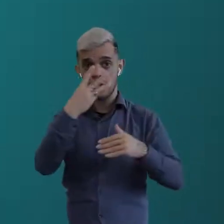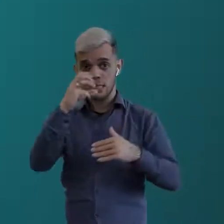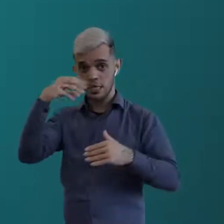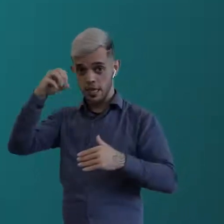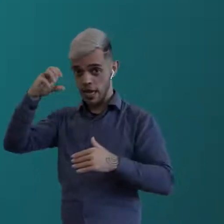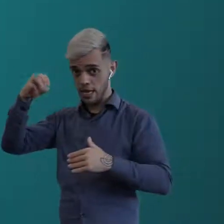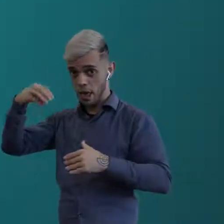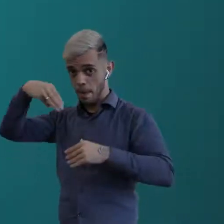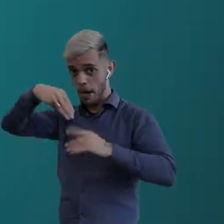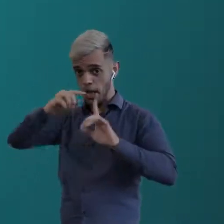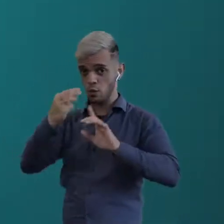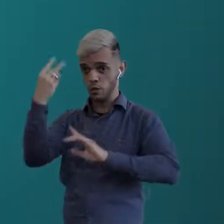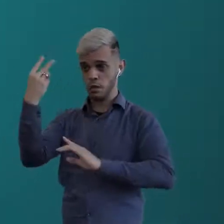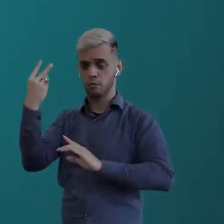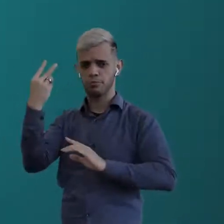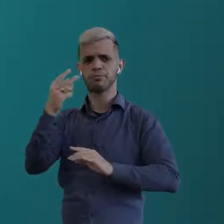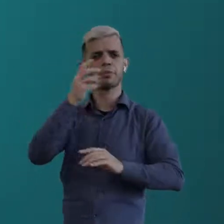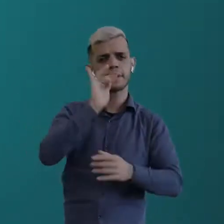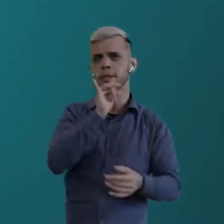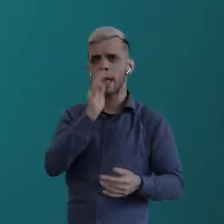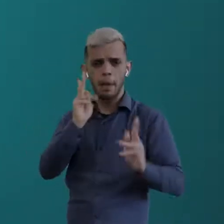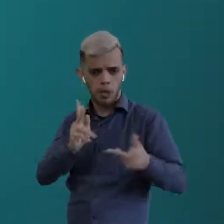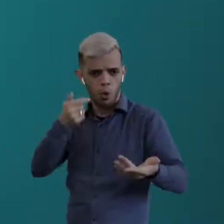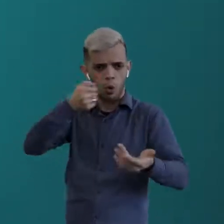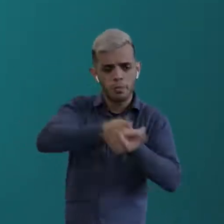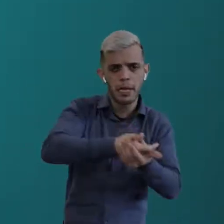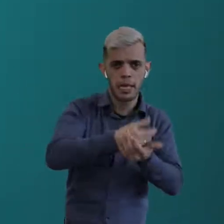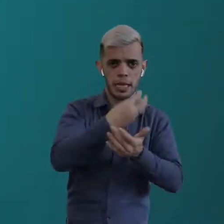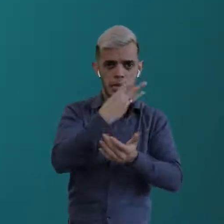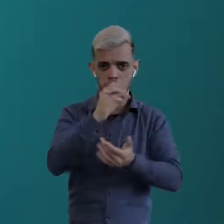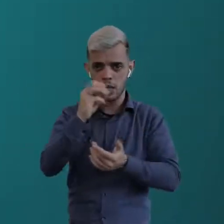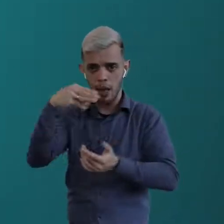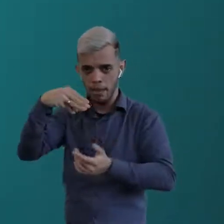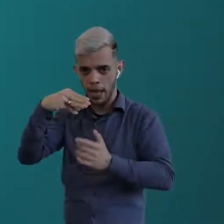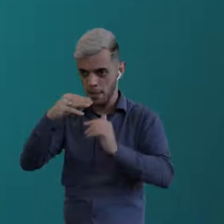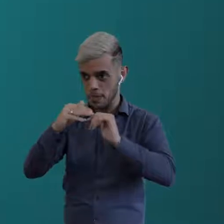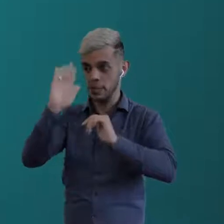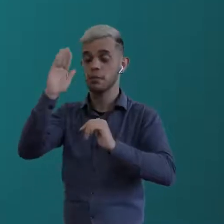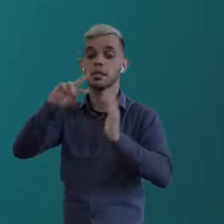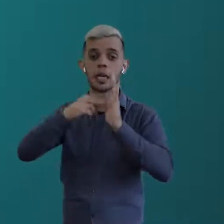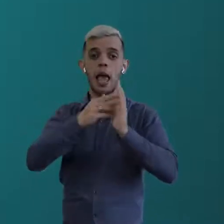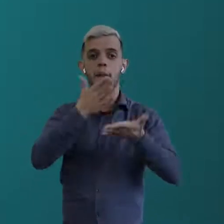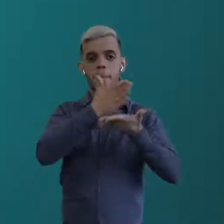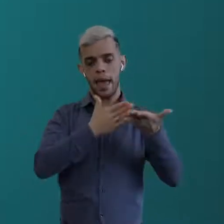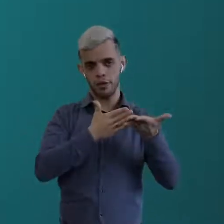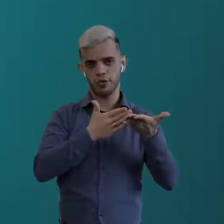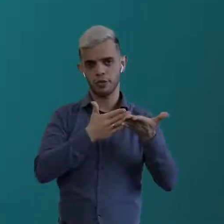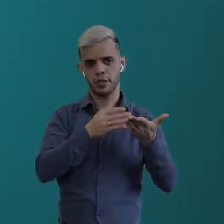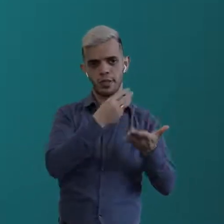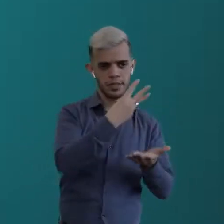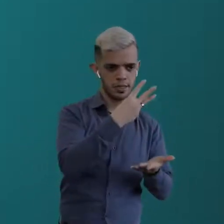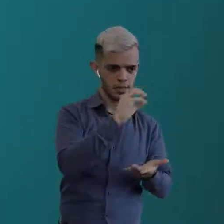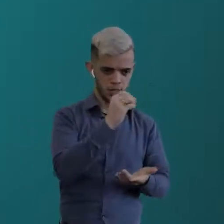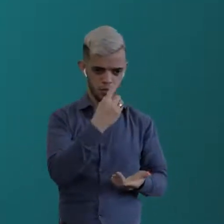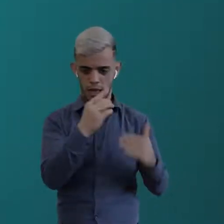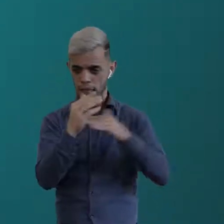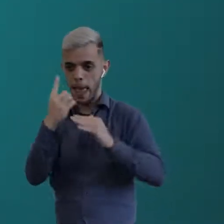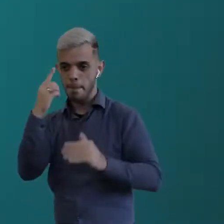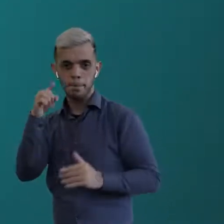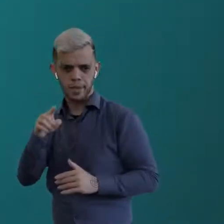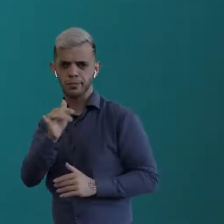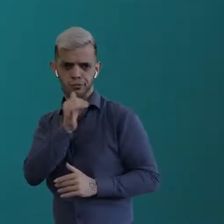0 e 300 metros quadrados. Se a pessoa vai comprar acima de 300, ela já entra no médio. Então, de